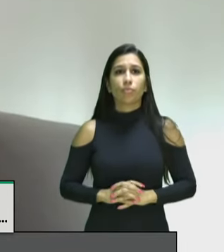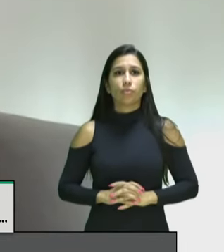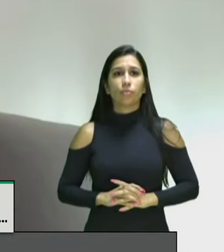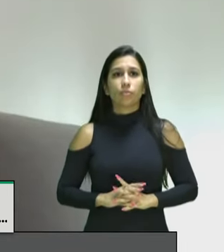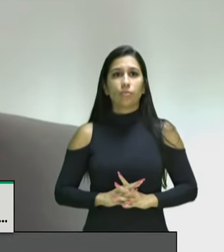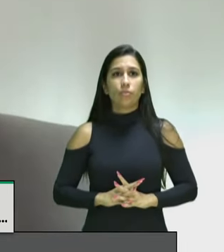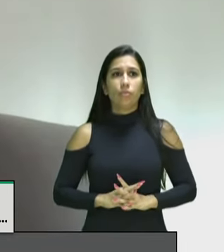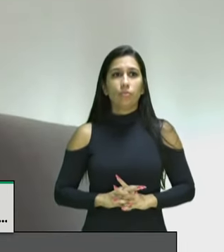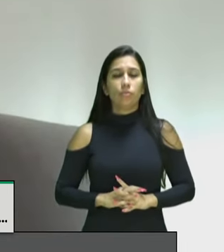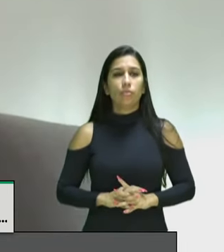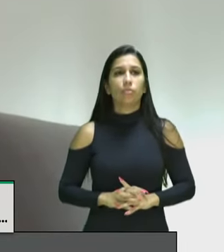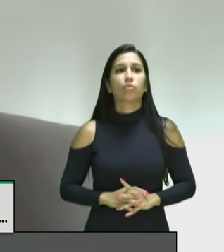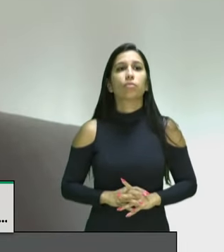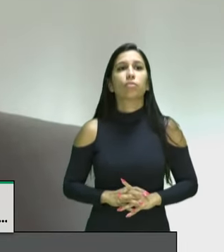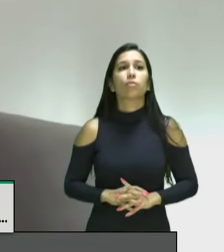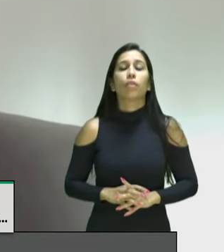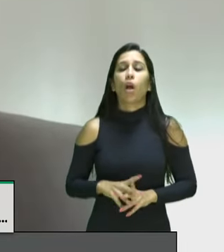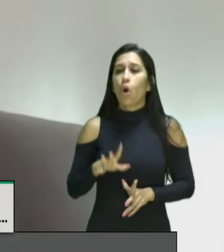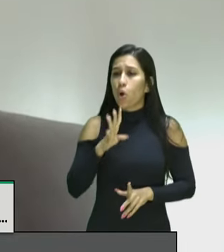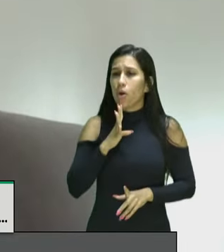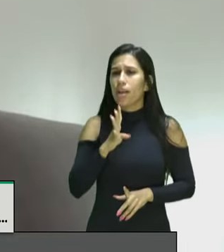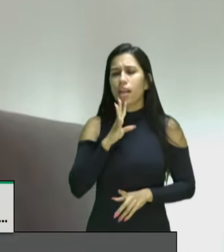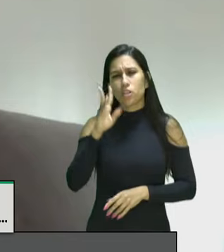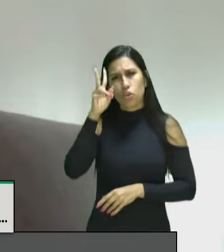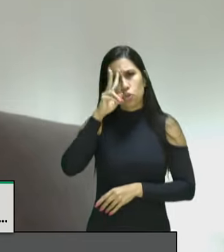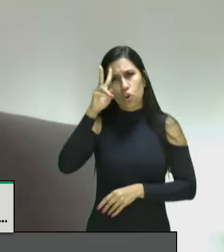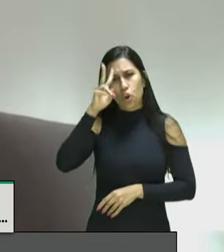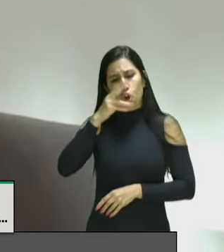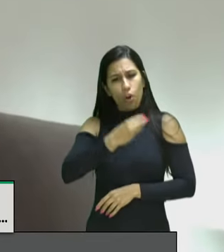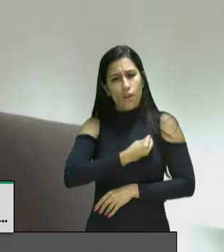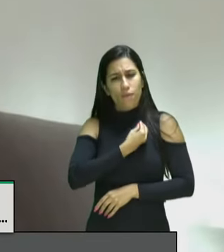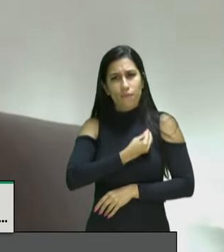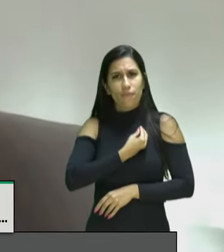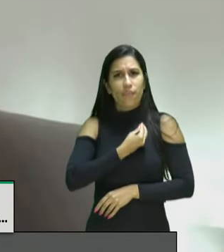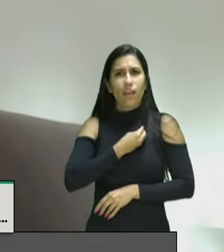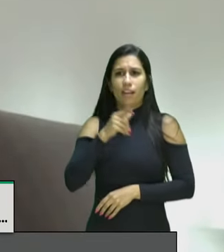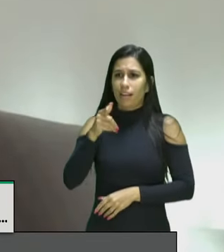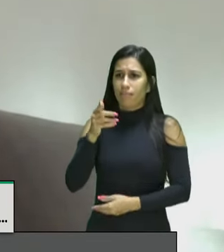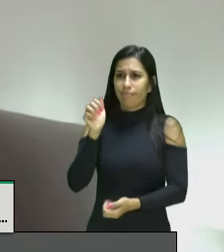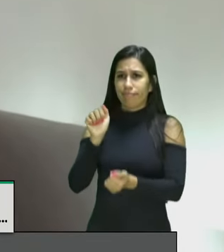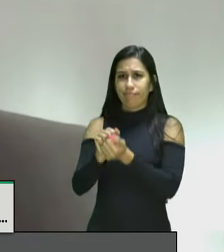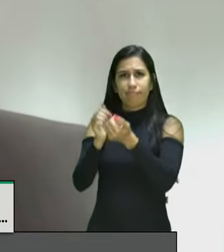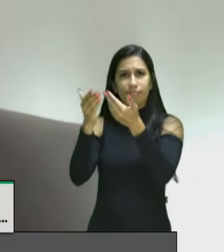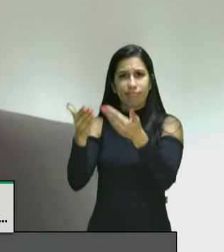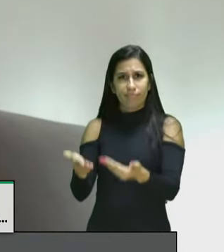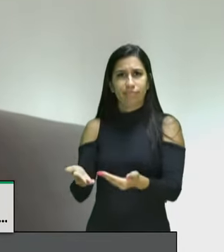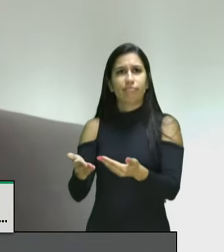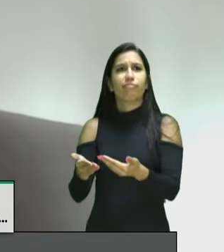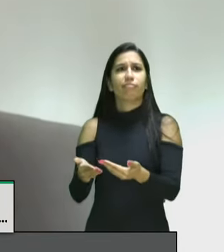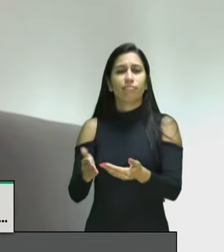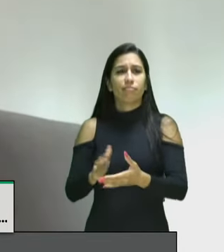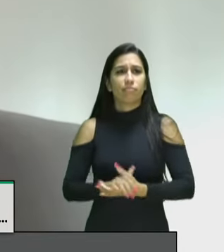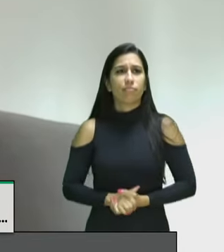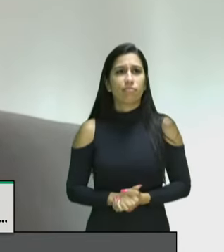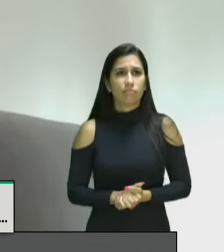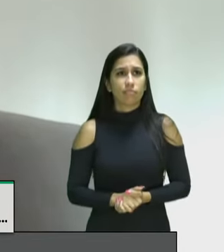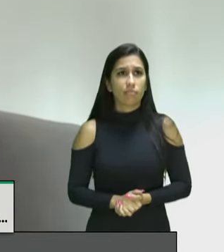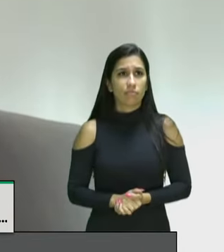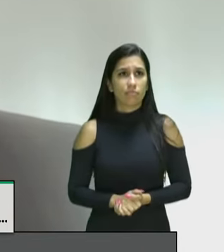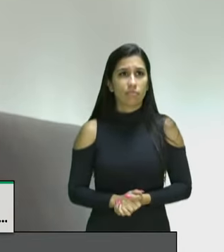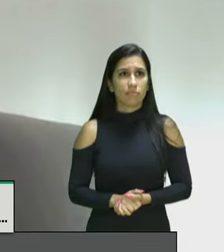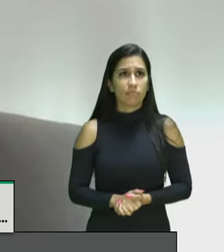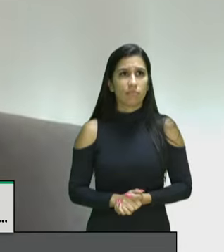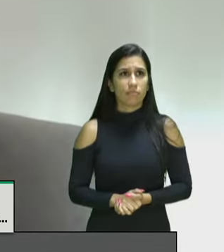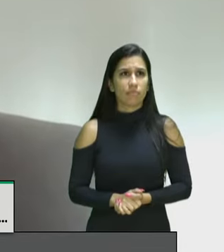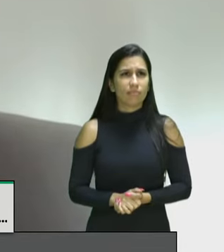por história mas também conheço pessoalmente a companheira Ieda Leal do Roberto Unificado e a